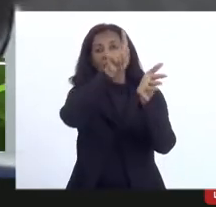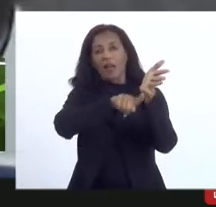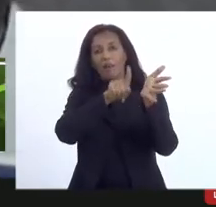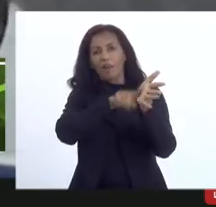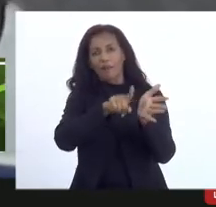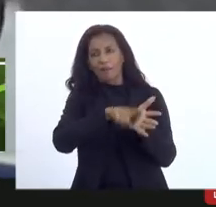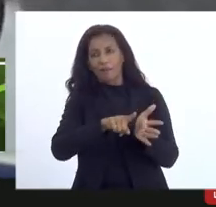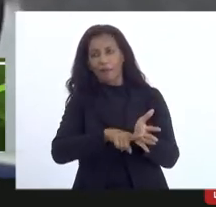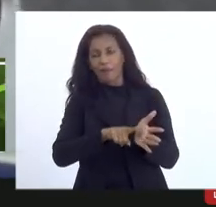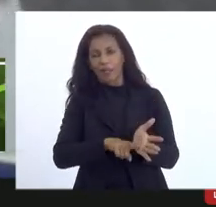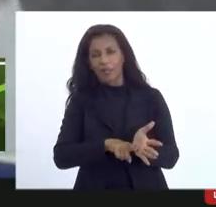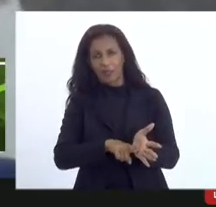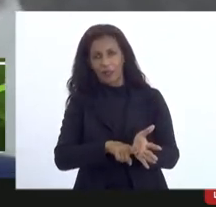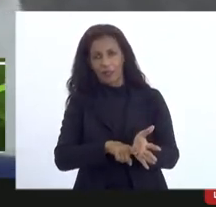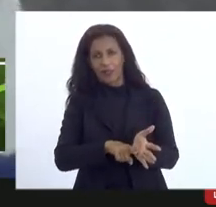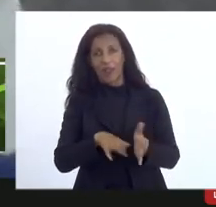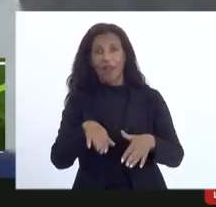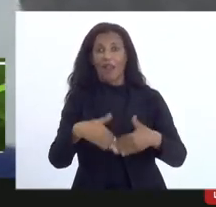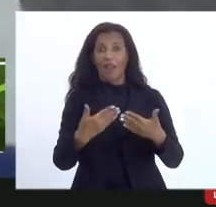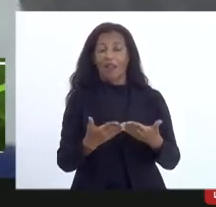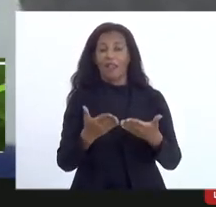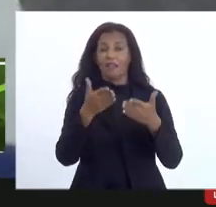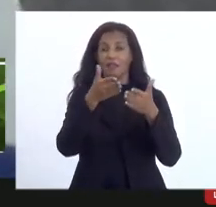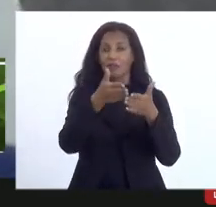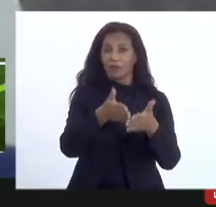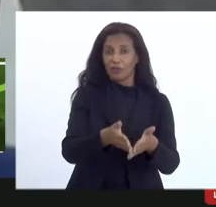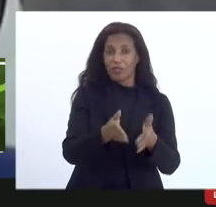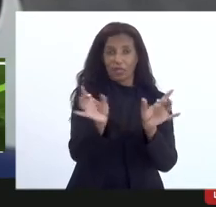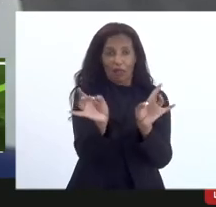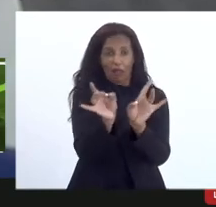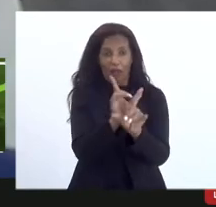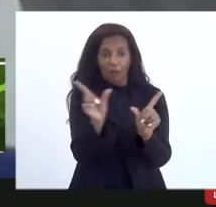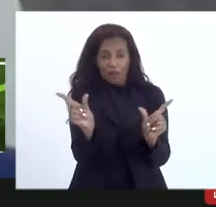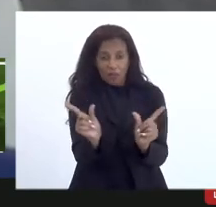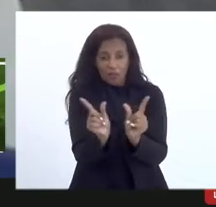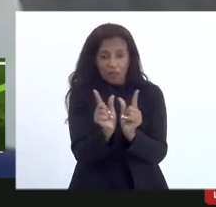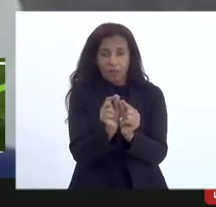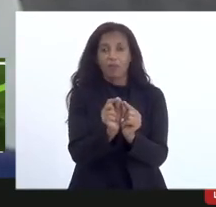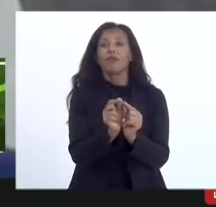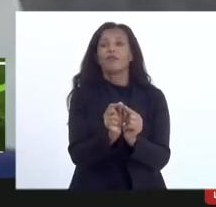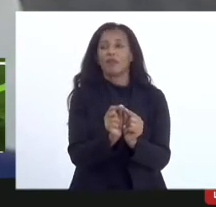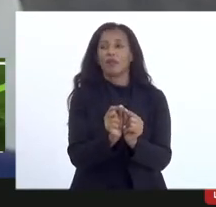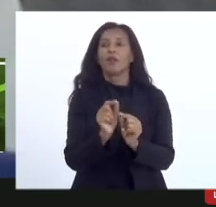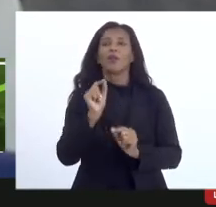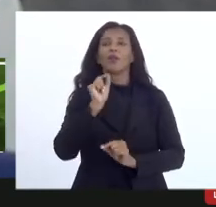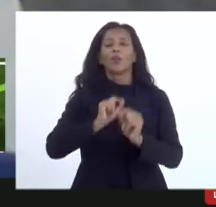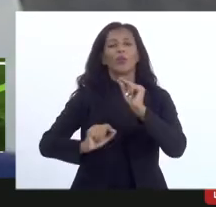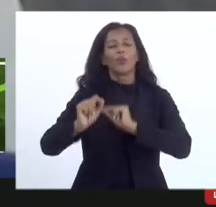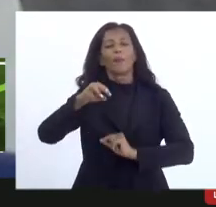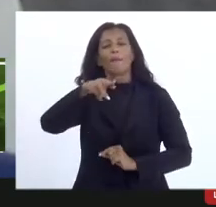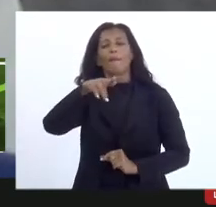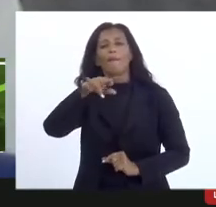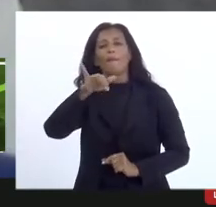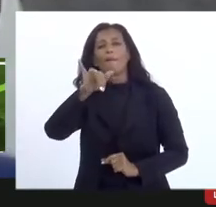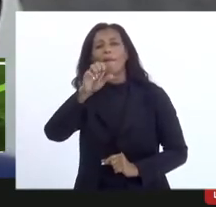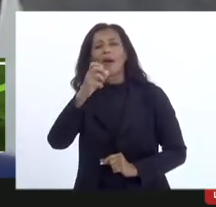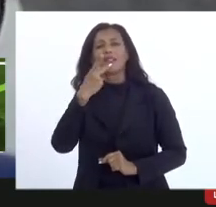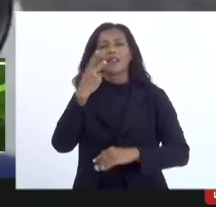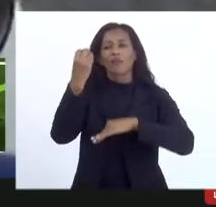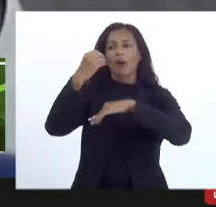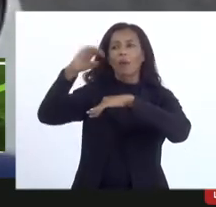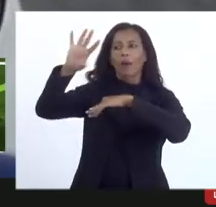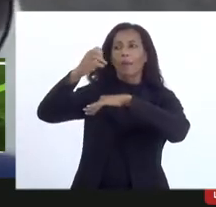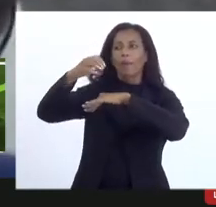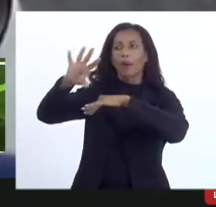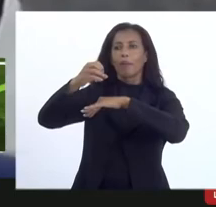de cenografia aí você acaba simplificando essa questão que a Marcia está citando de ter que ficar lançando em